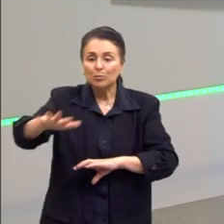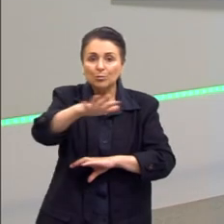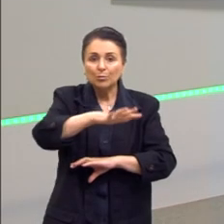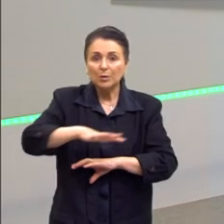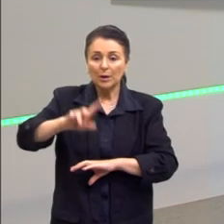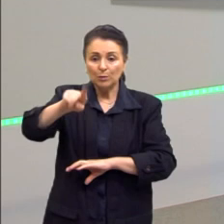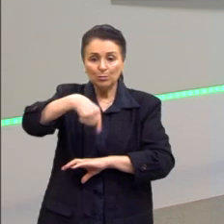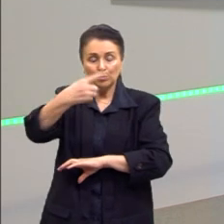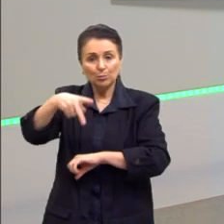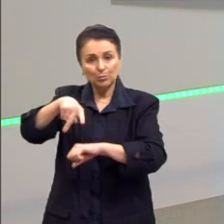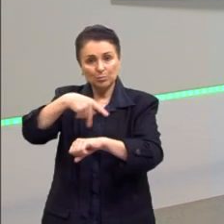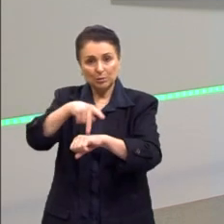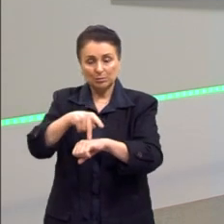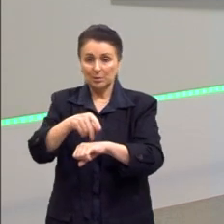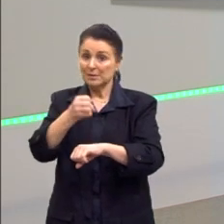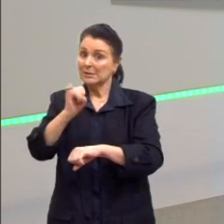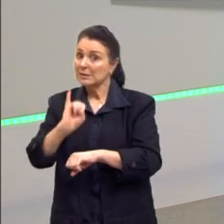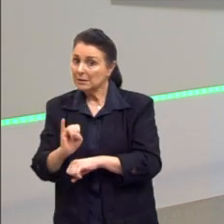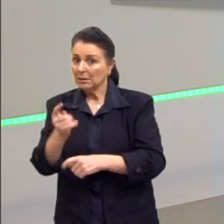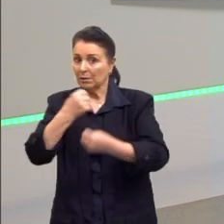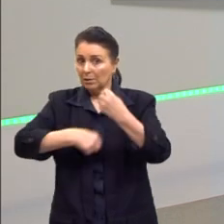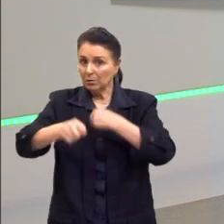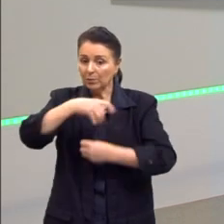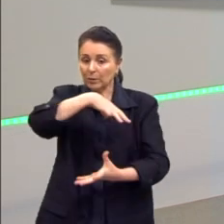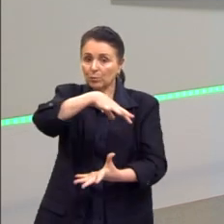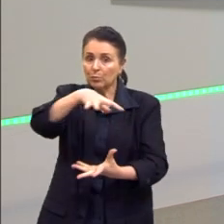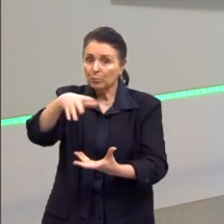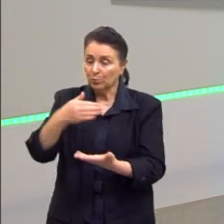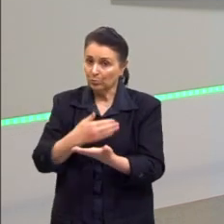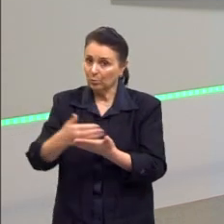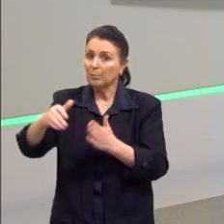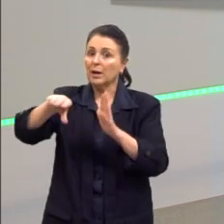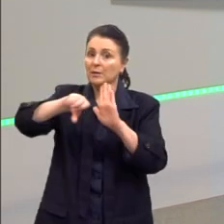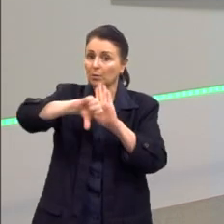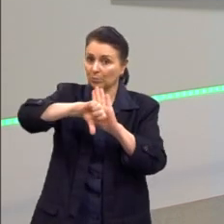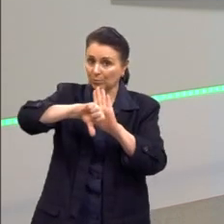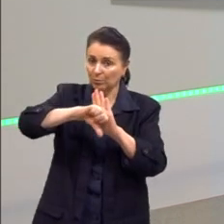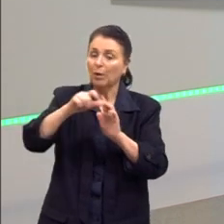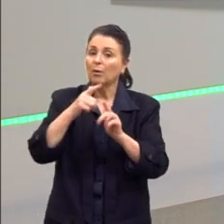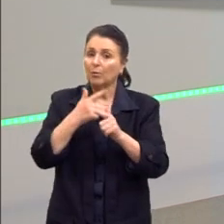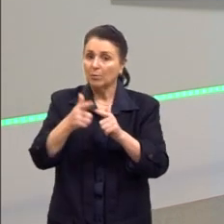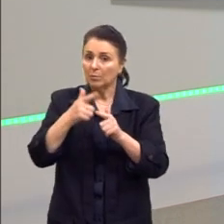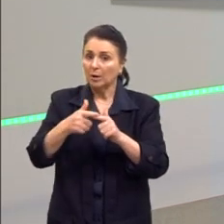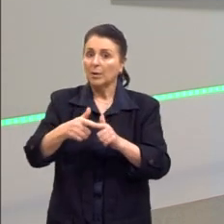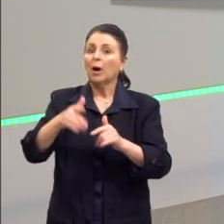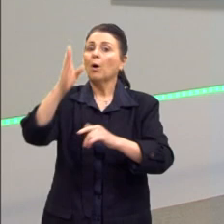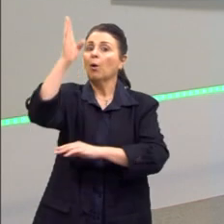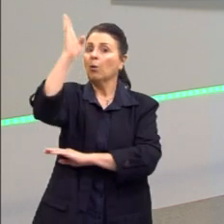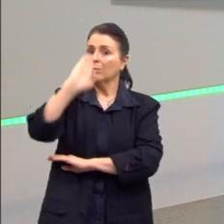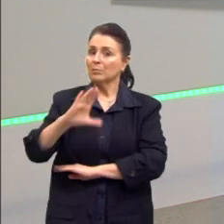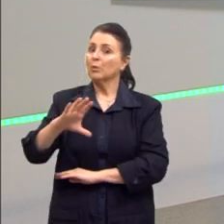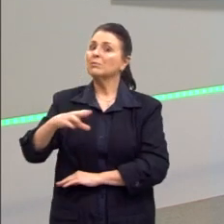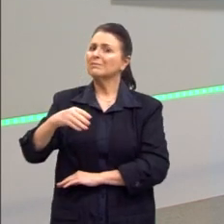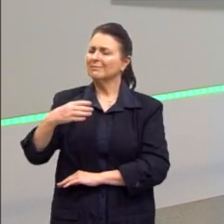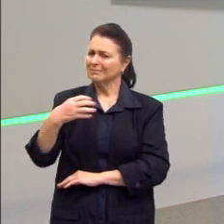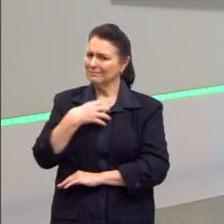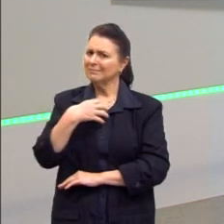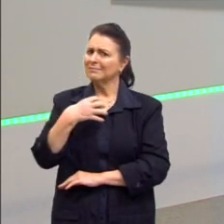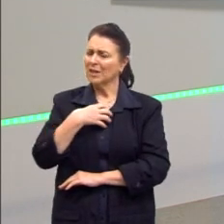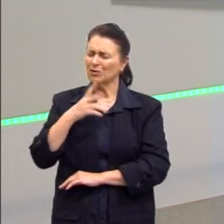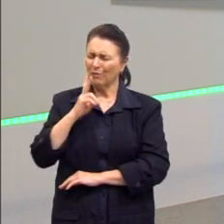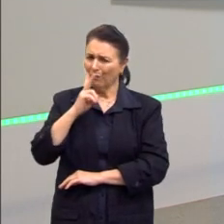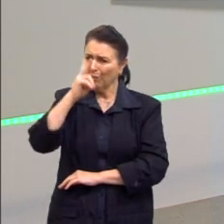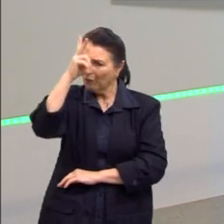E se a economia mundial passa por uma crise, o Brasil, então, vai sentir muito fortemente essa crise.